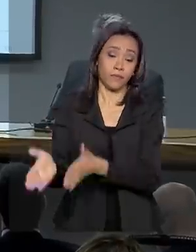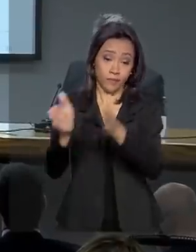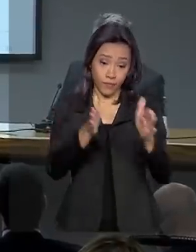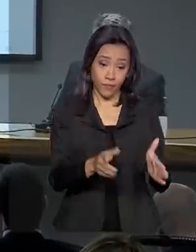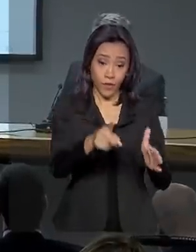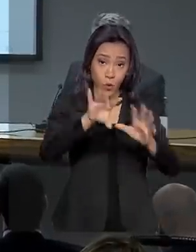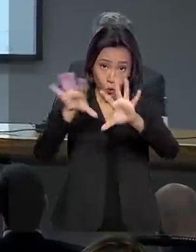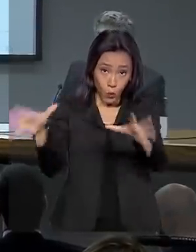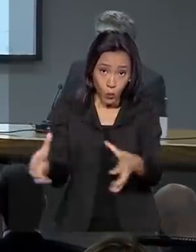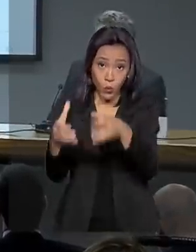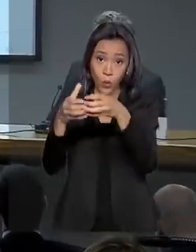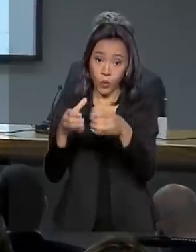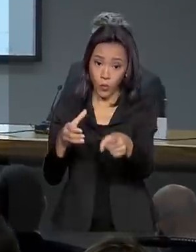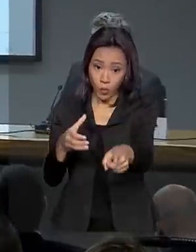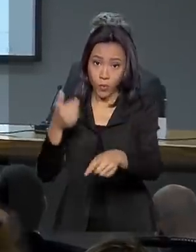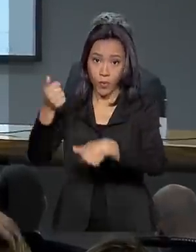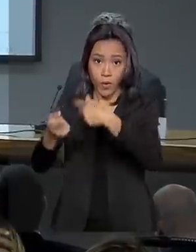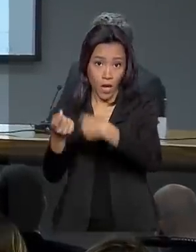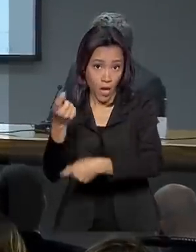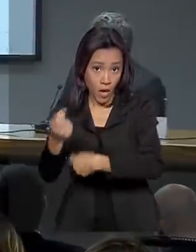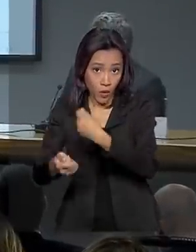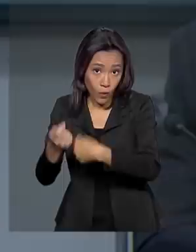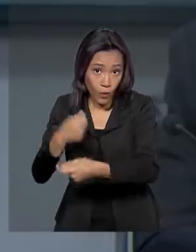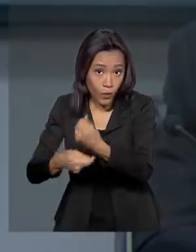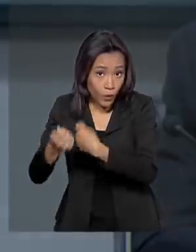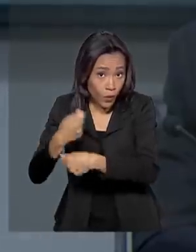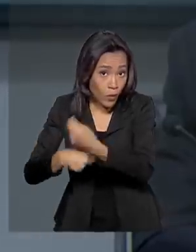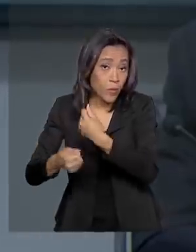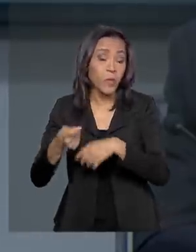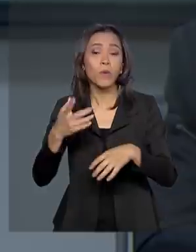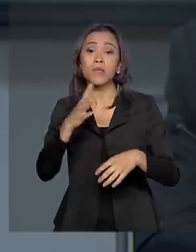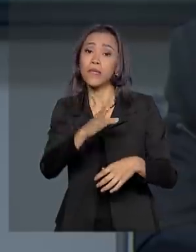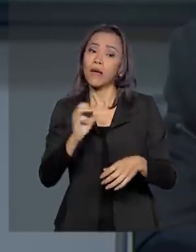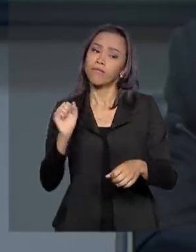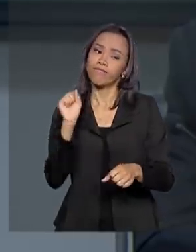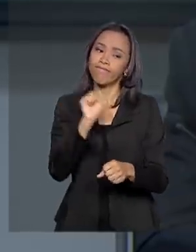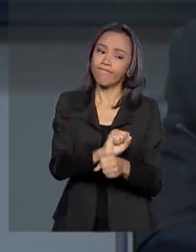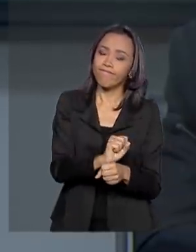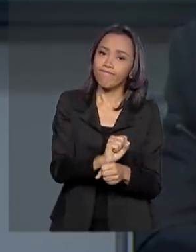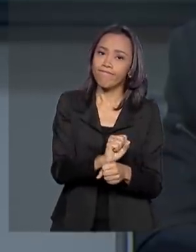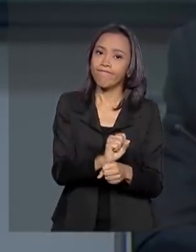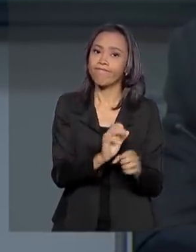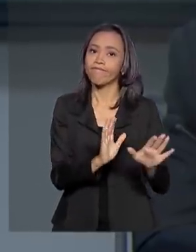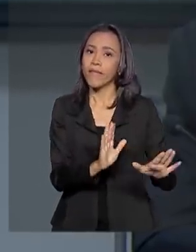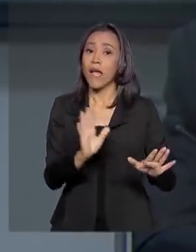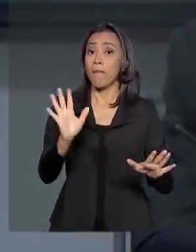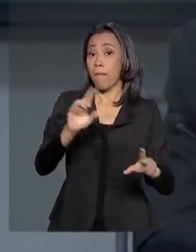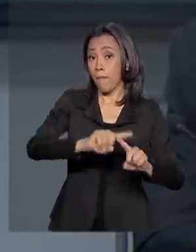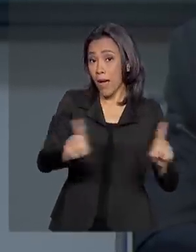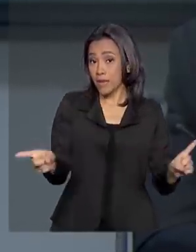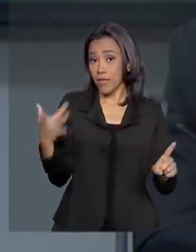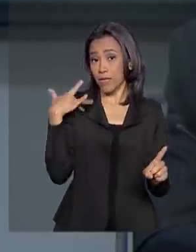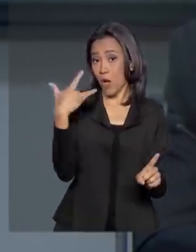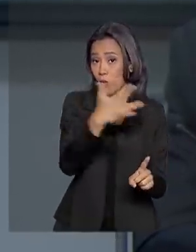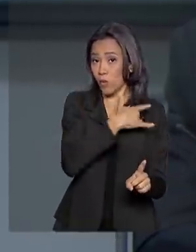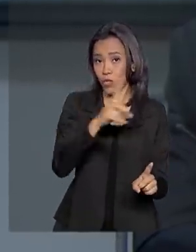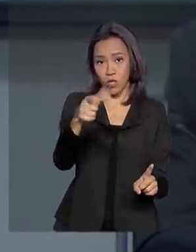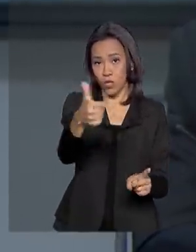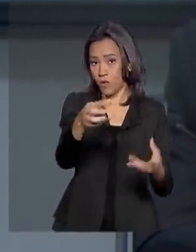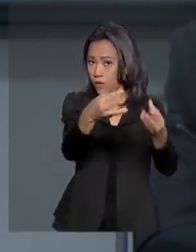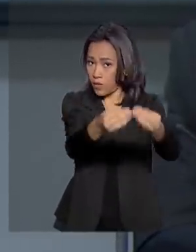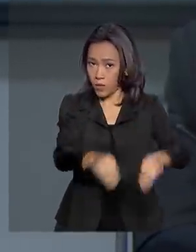adiantou a possibilidade de um contingenciamento de gastos, mas se houver, a saúde será a pasta menos afetada. Do ponto de vista